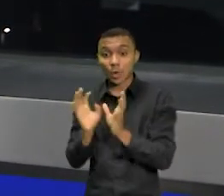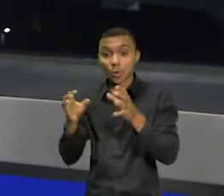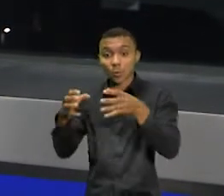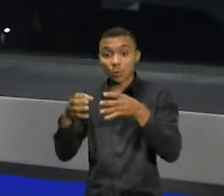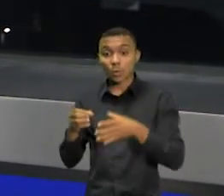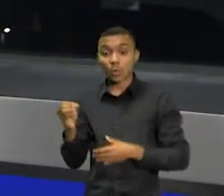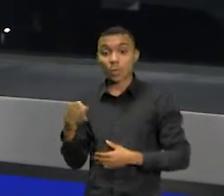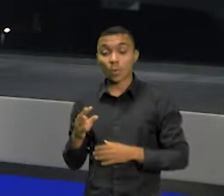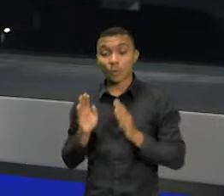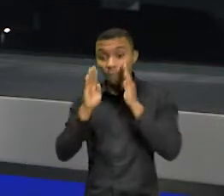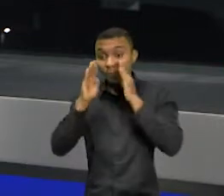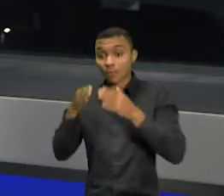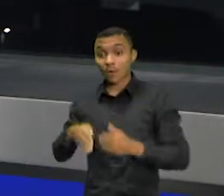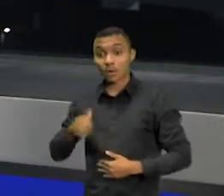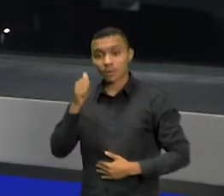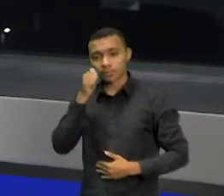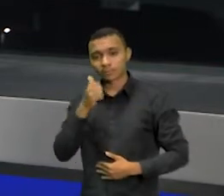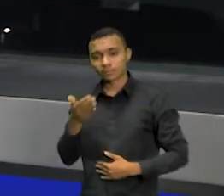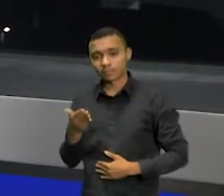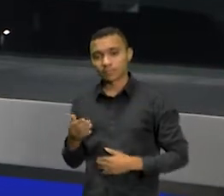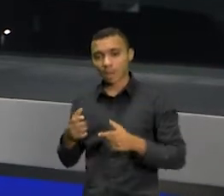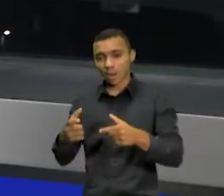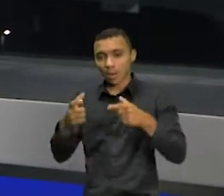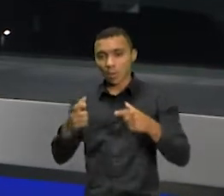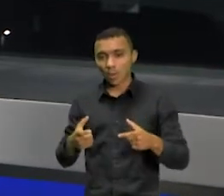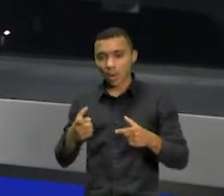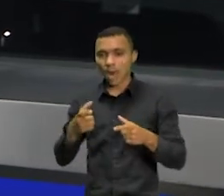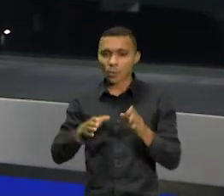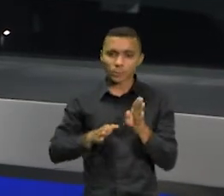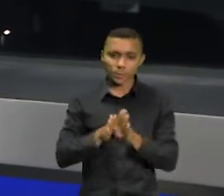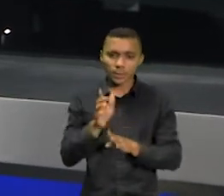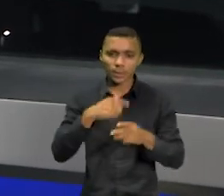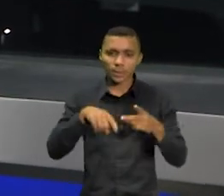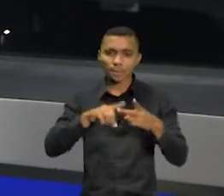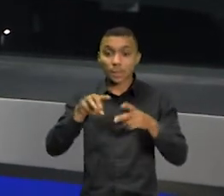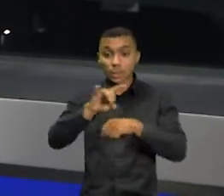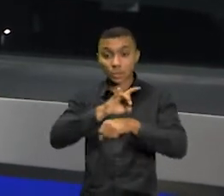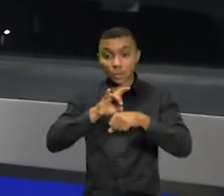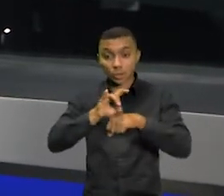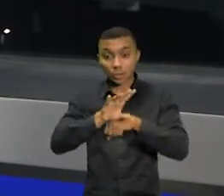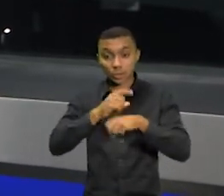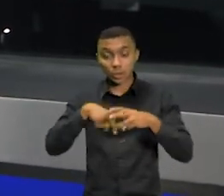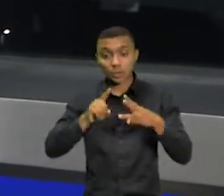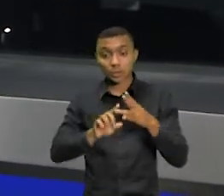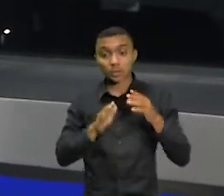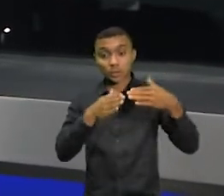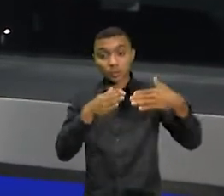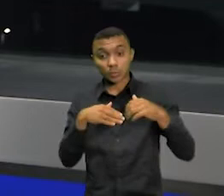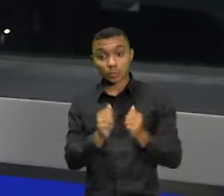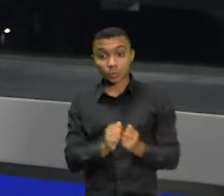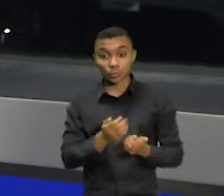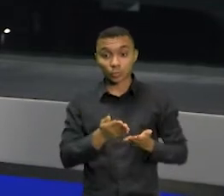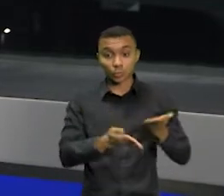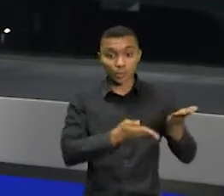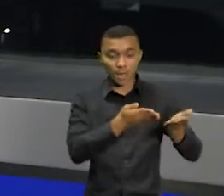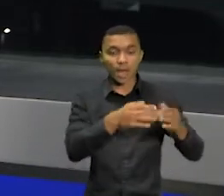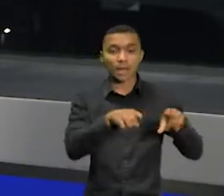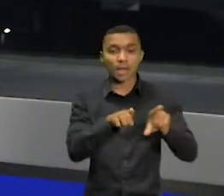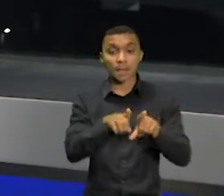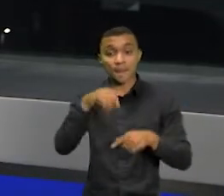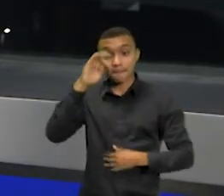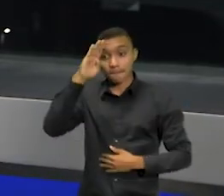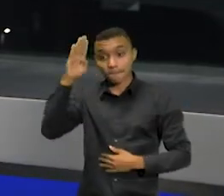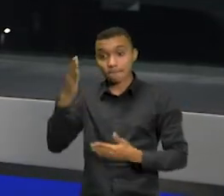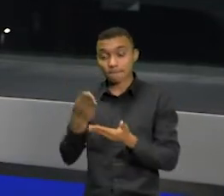Mulher. O espaço vai oferecer orientação, direcionamento, acompanhamento e acolhimento, principalmente para